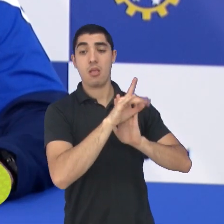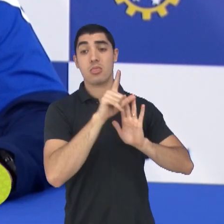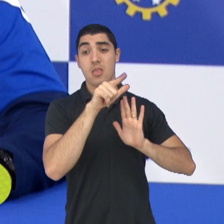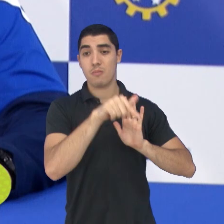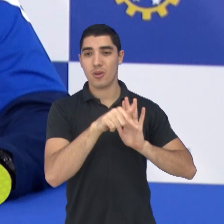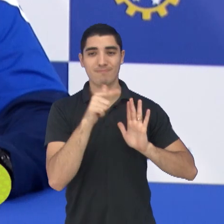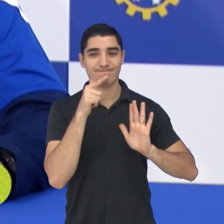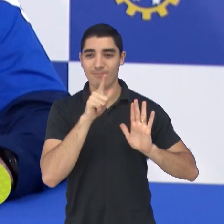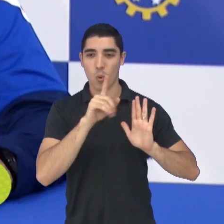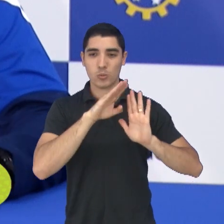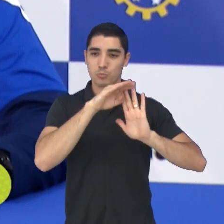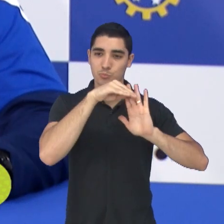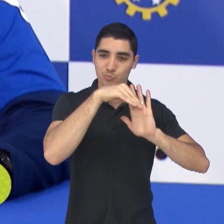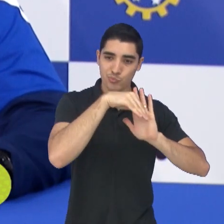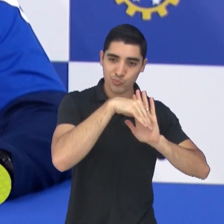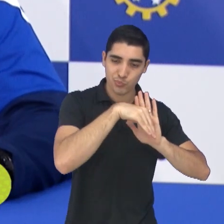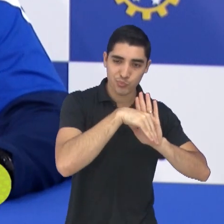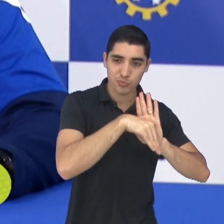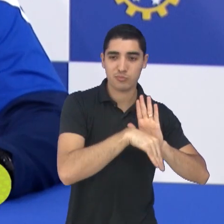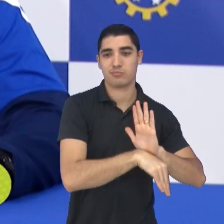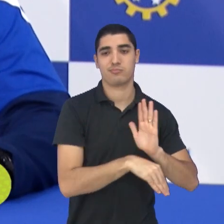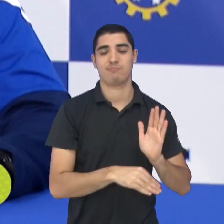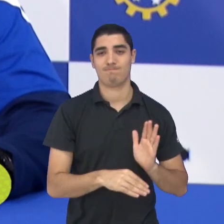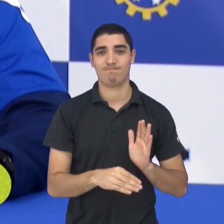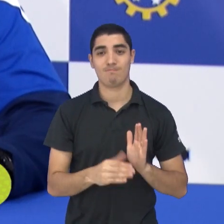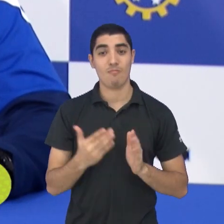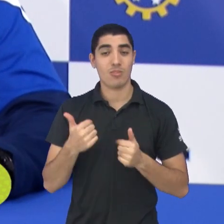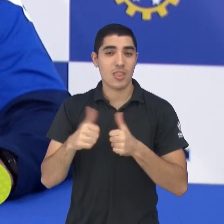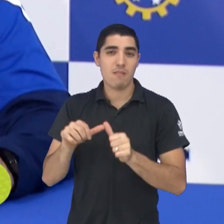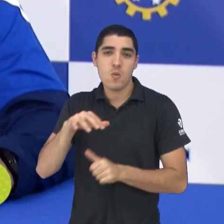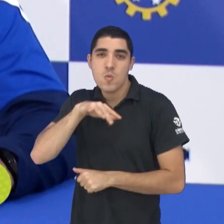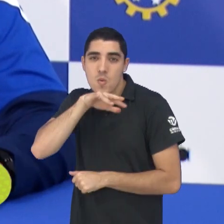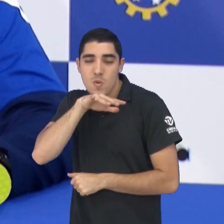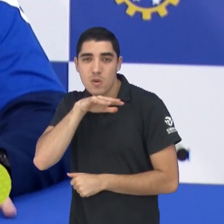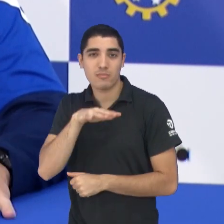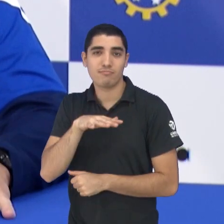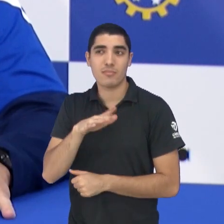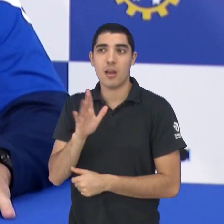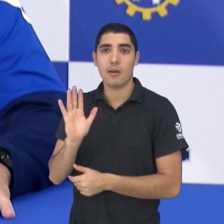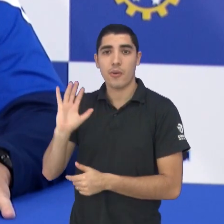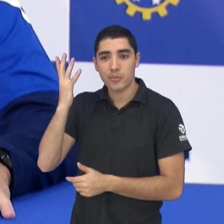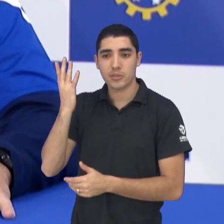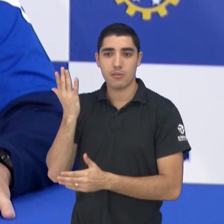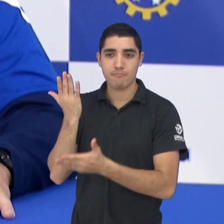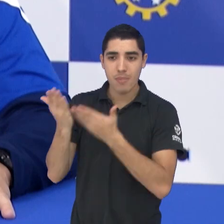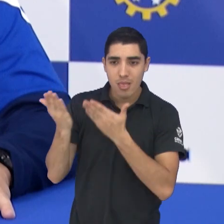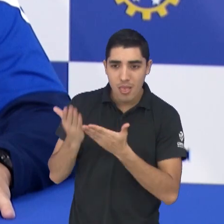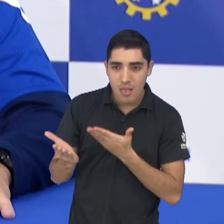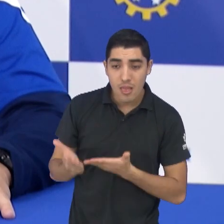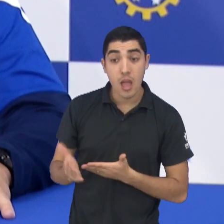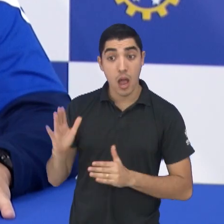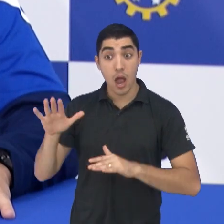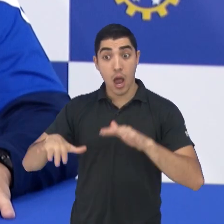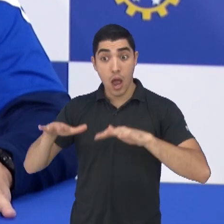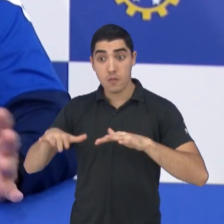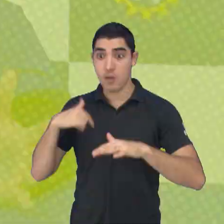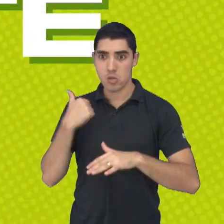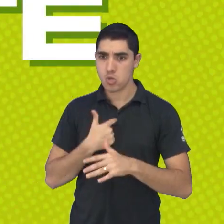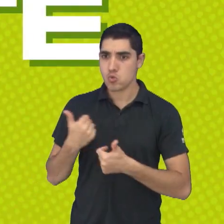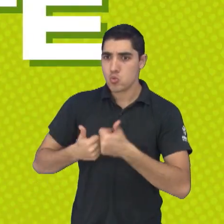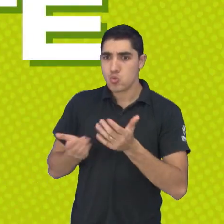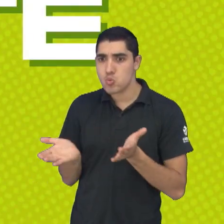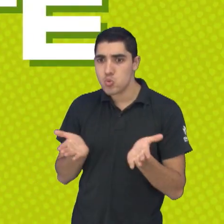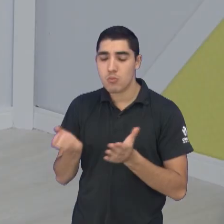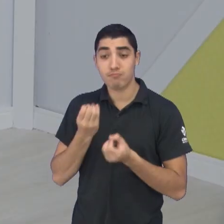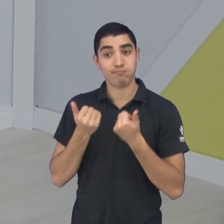sair da parte que a gente estava mal, né? Com os resultados, mesmo em alguns jogos indo melhor com o adversário.